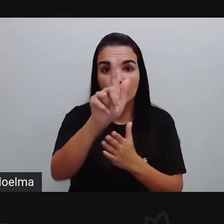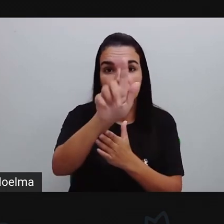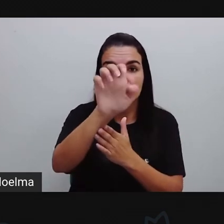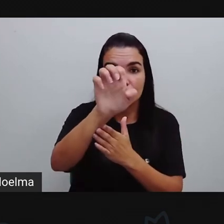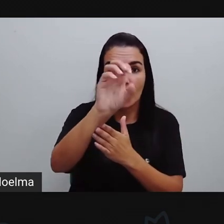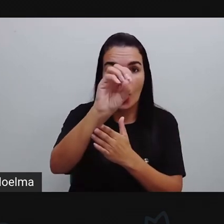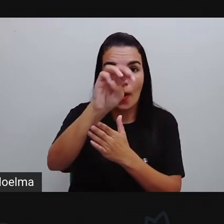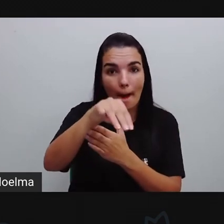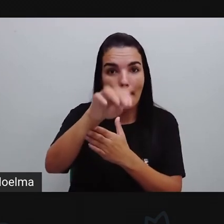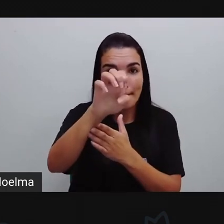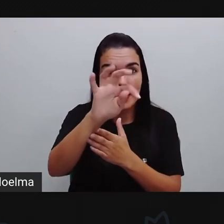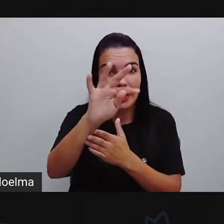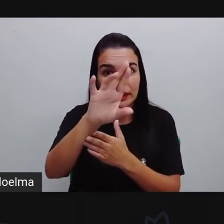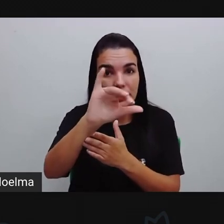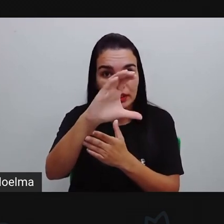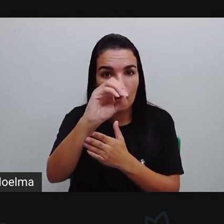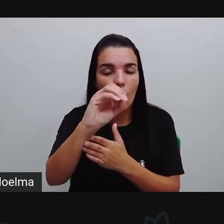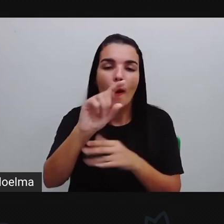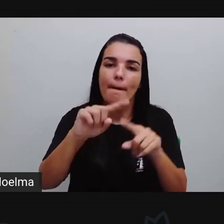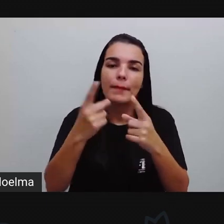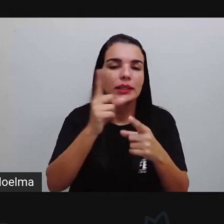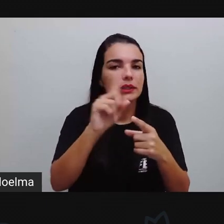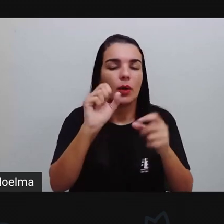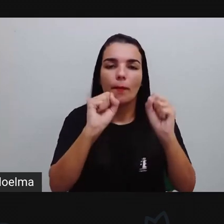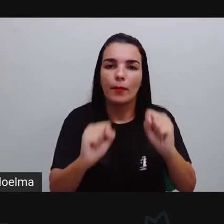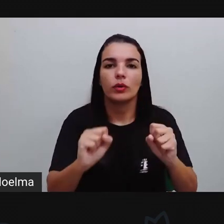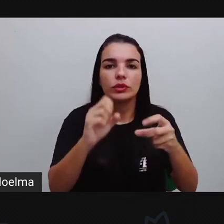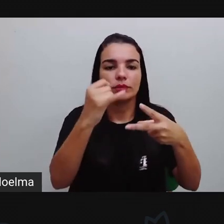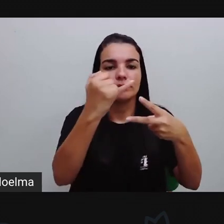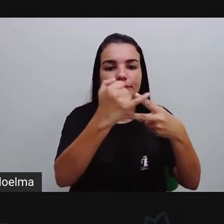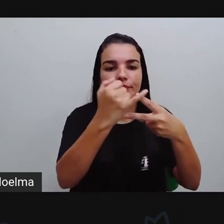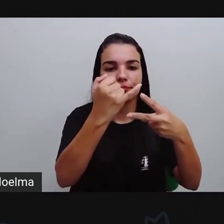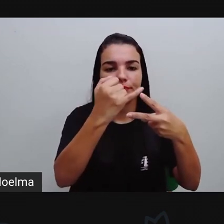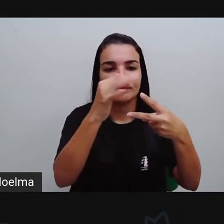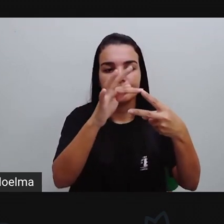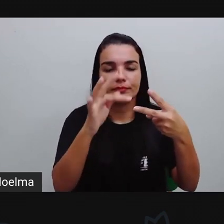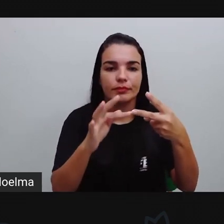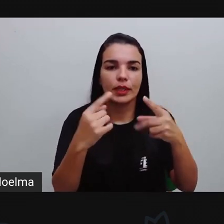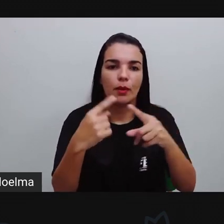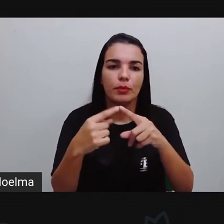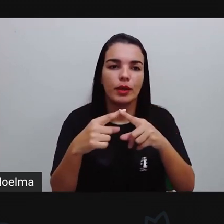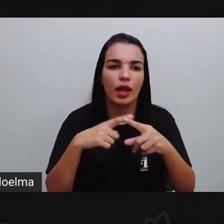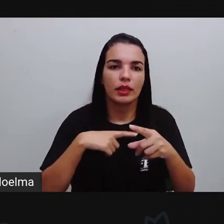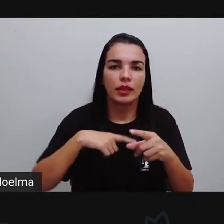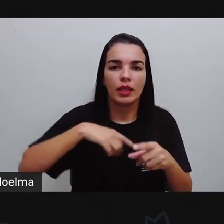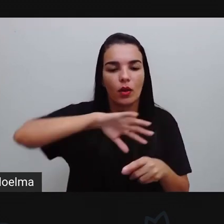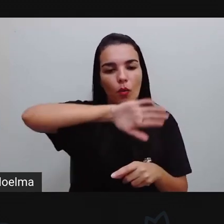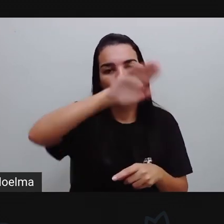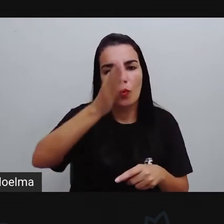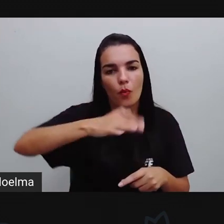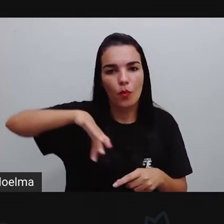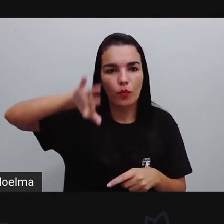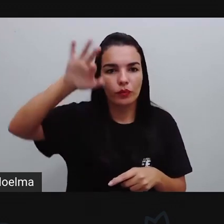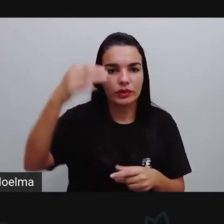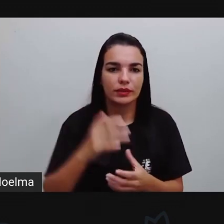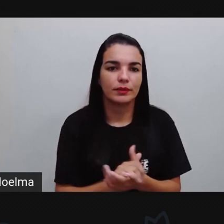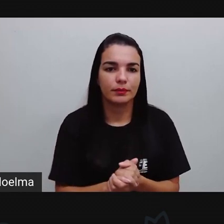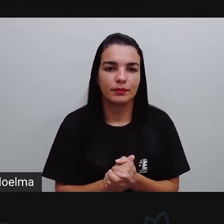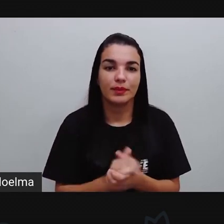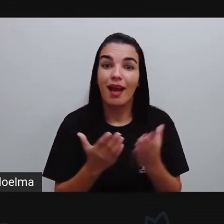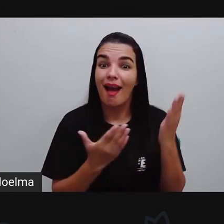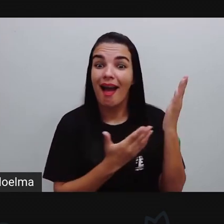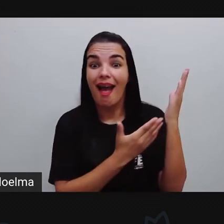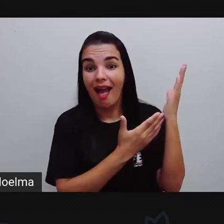chamada aí de polígono por apresentar curvas, certo? A plaquinha de